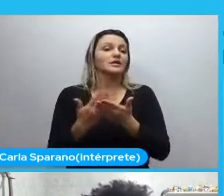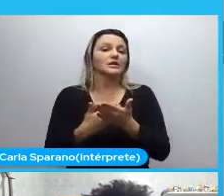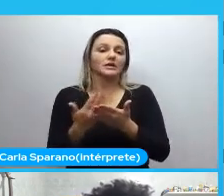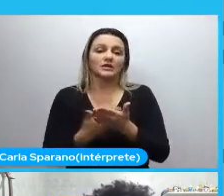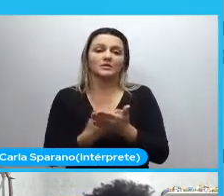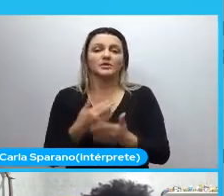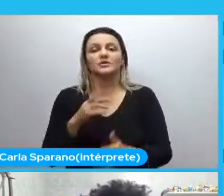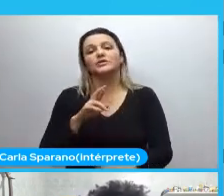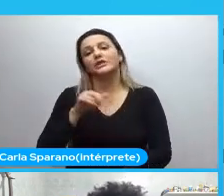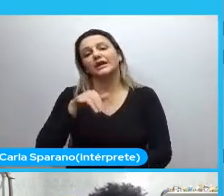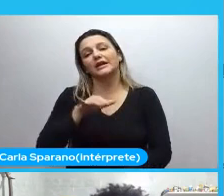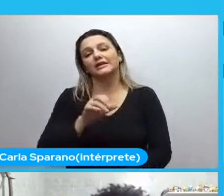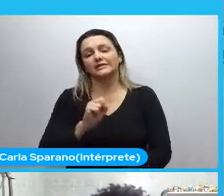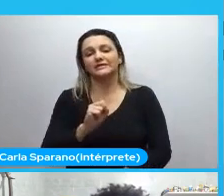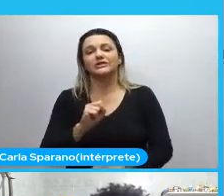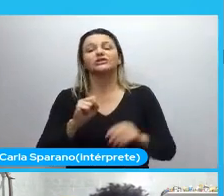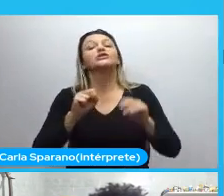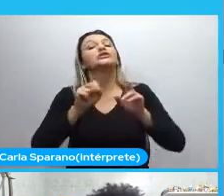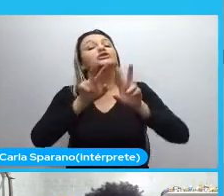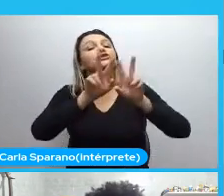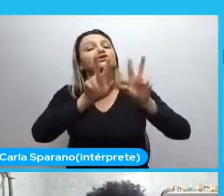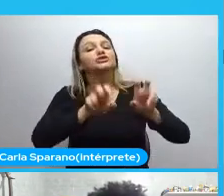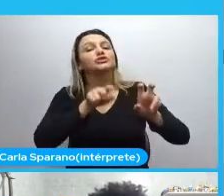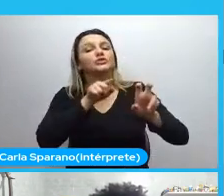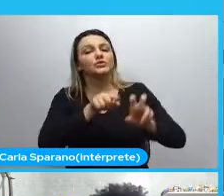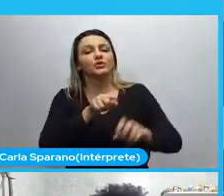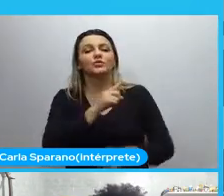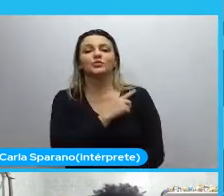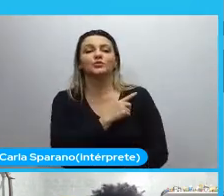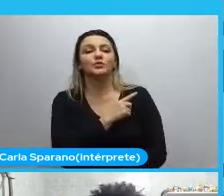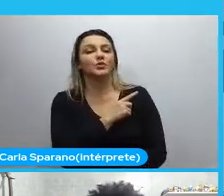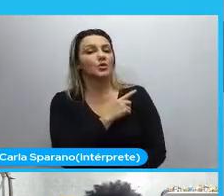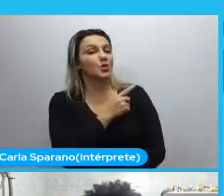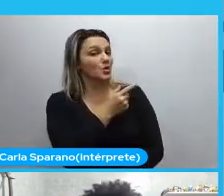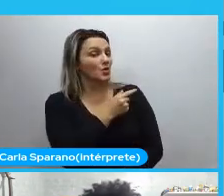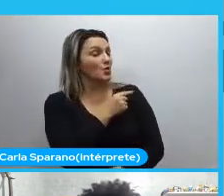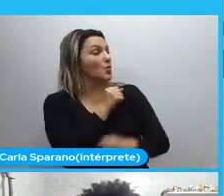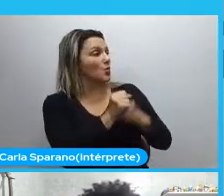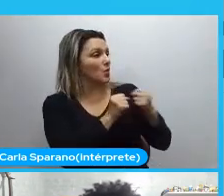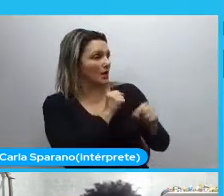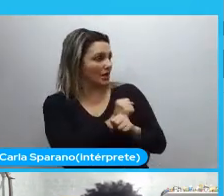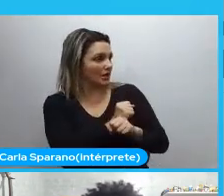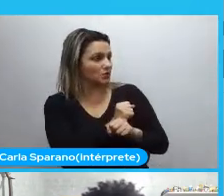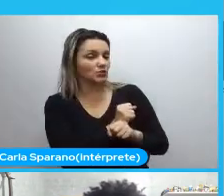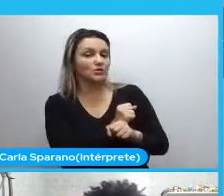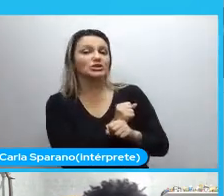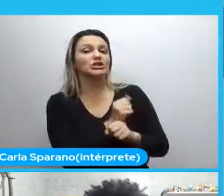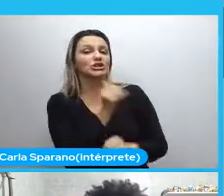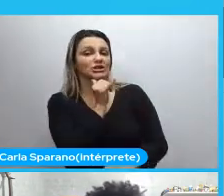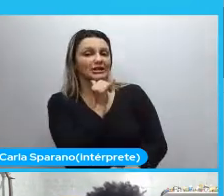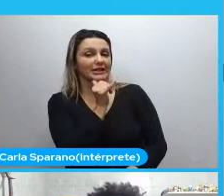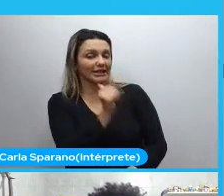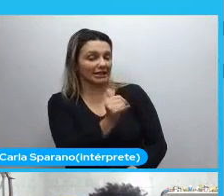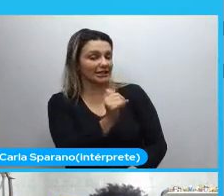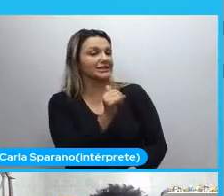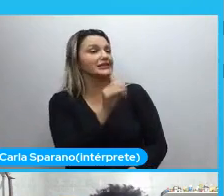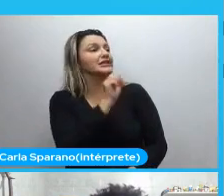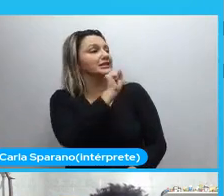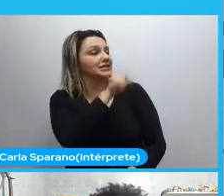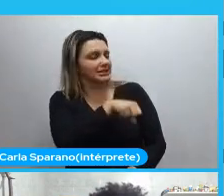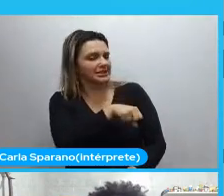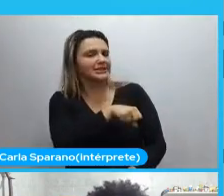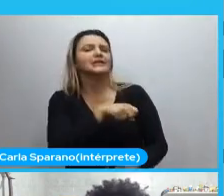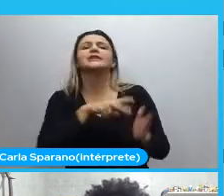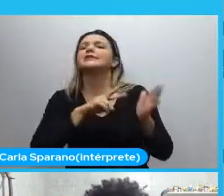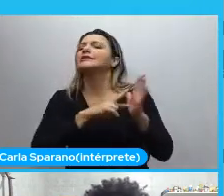o título é esse. O ano em que disse sim. E aí, ela vai contar um pouco sobre o que foi essa afirmação na